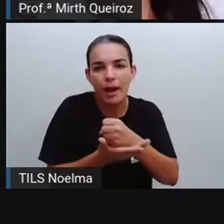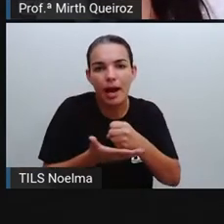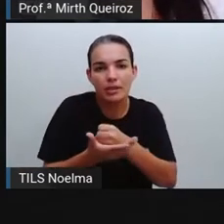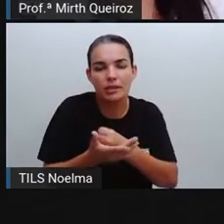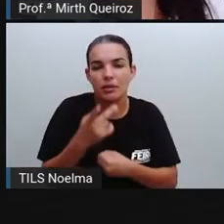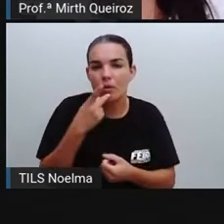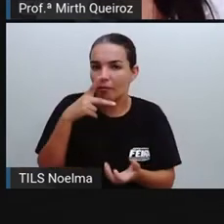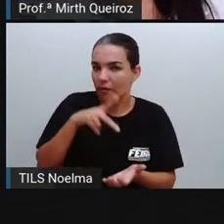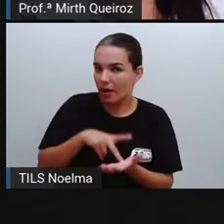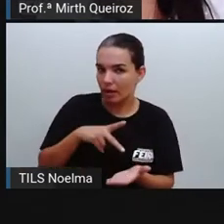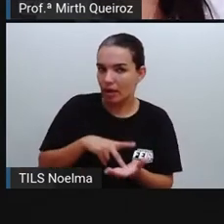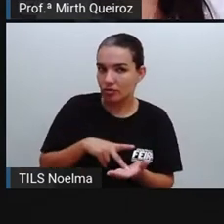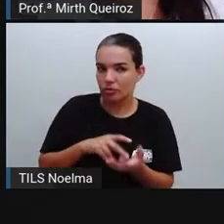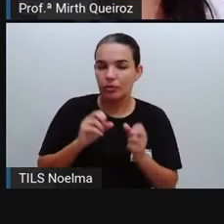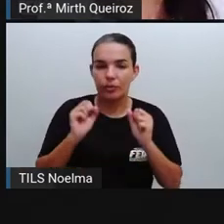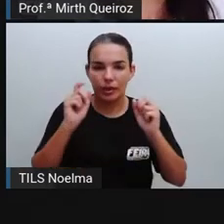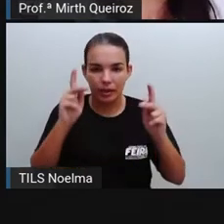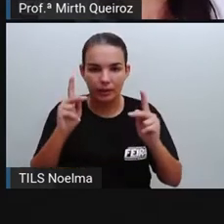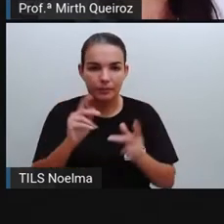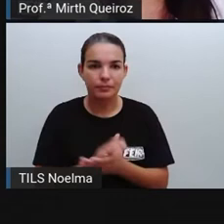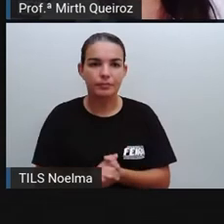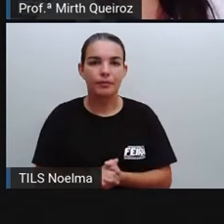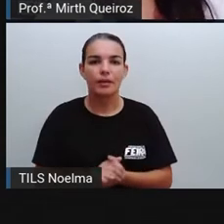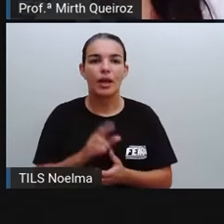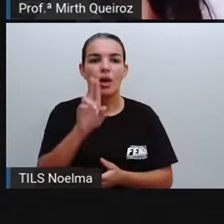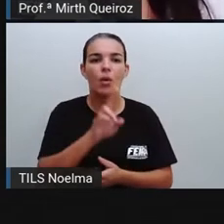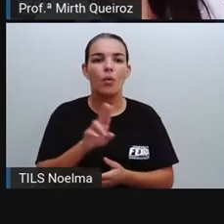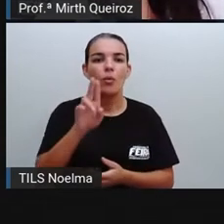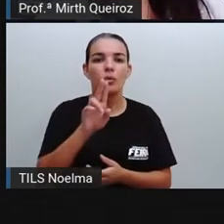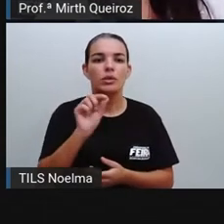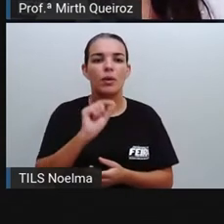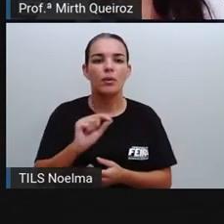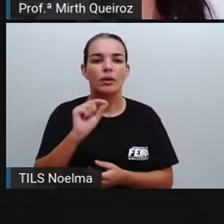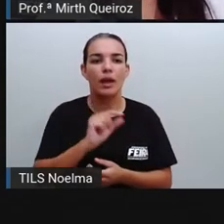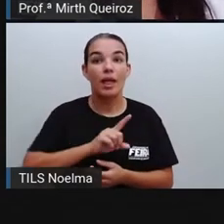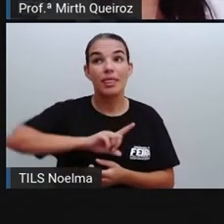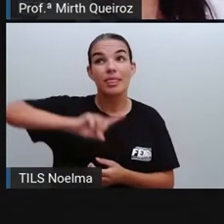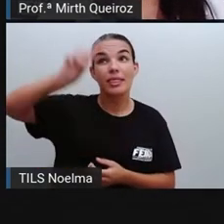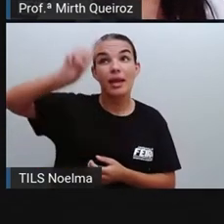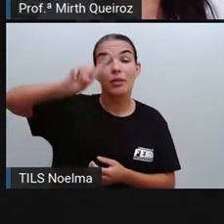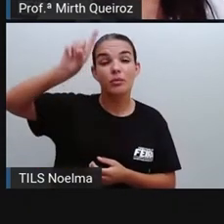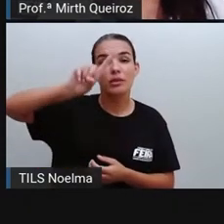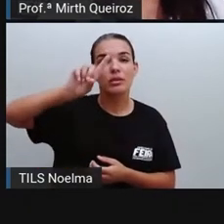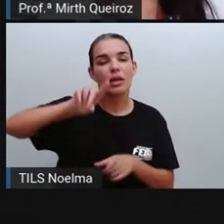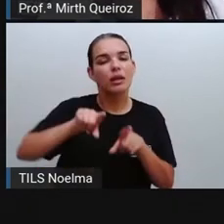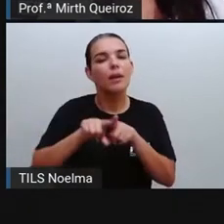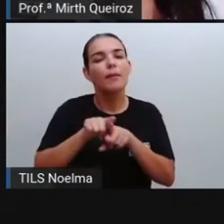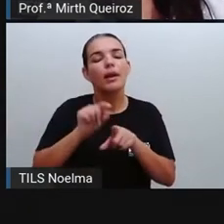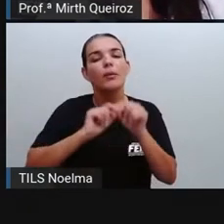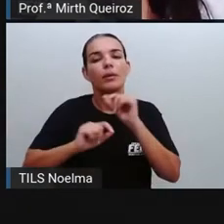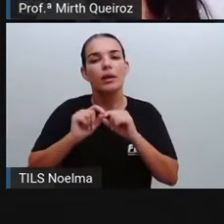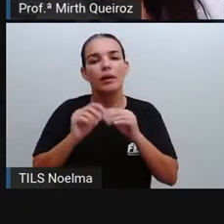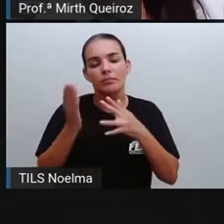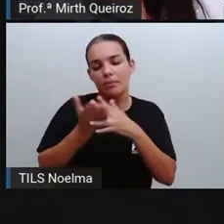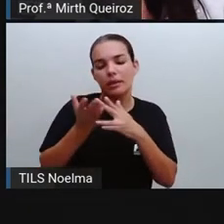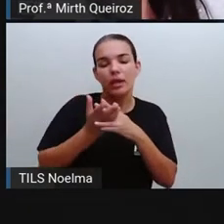do mundo, certo? Utilizando aí os deuses e semideuses. Já as lendas, ocorre a mescla da